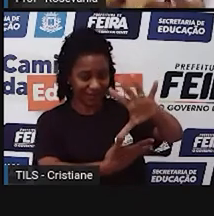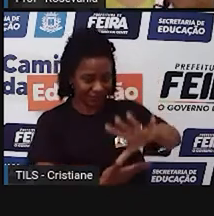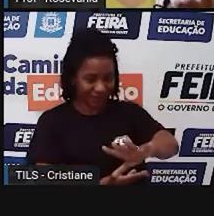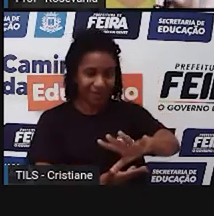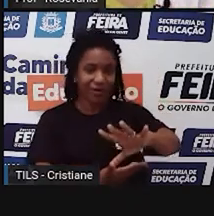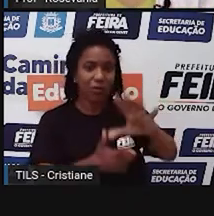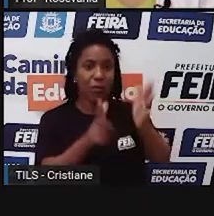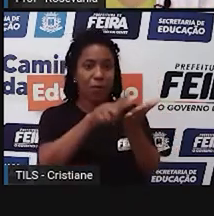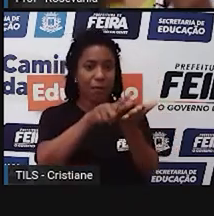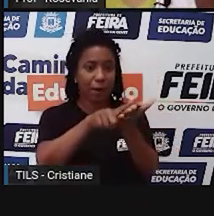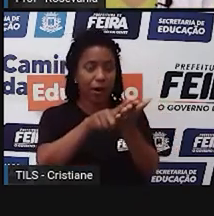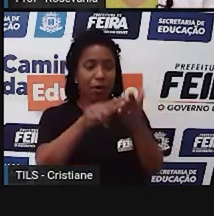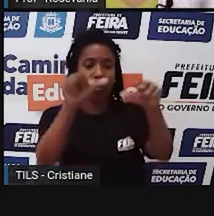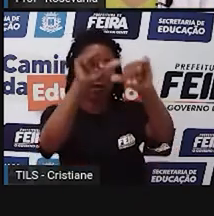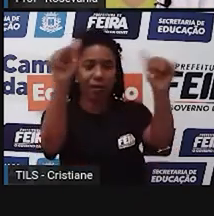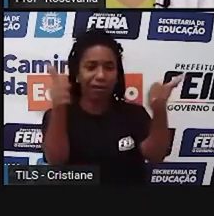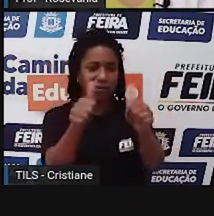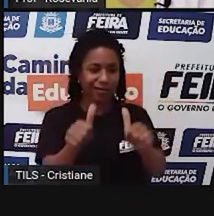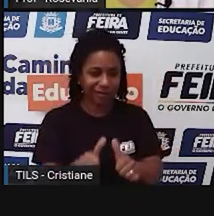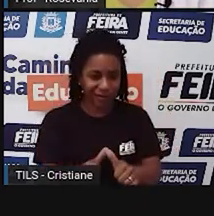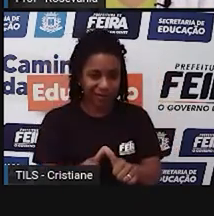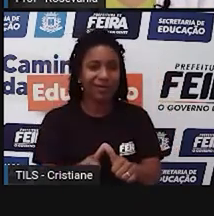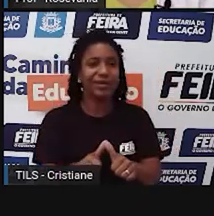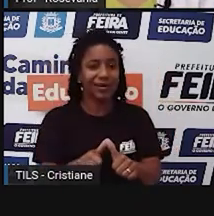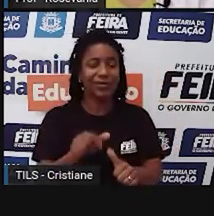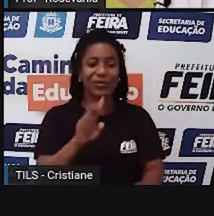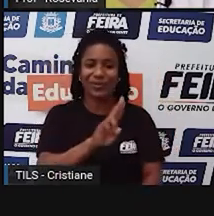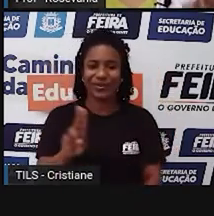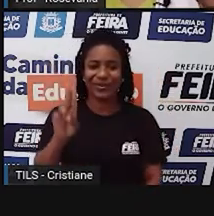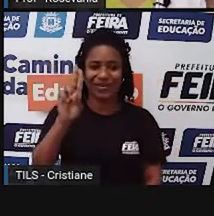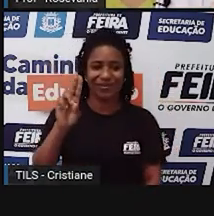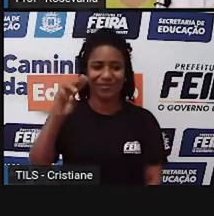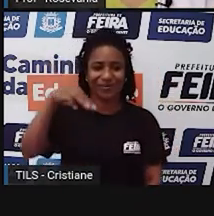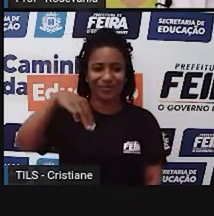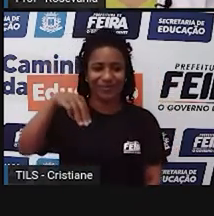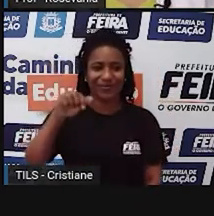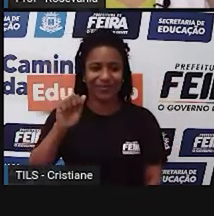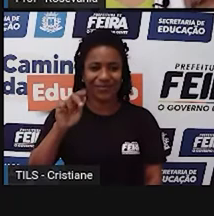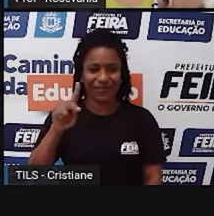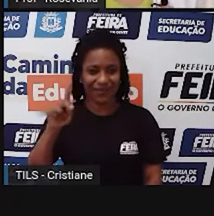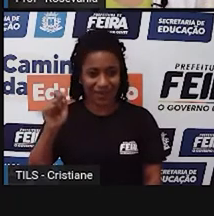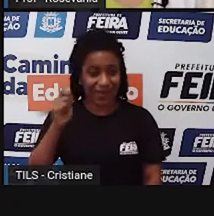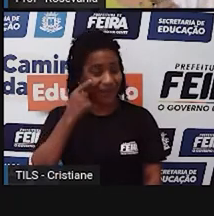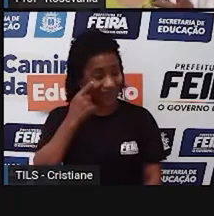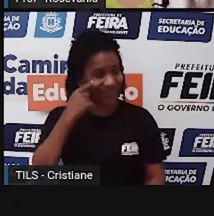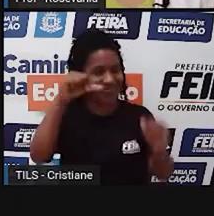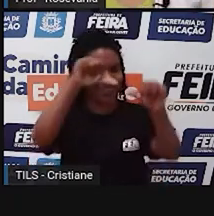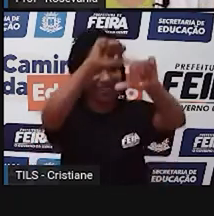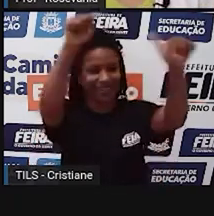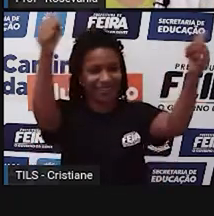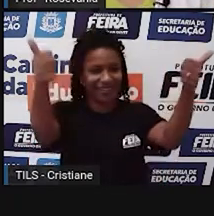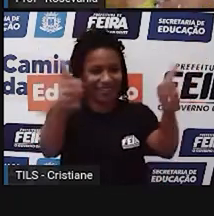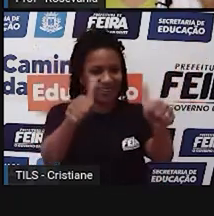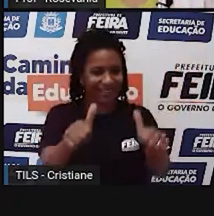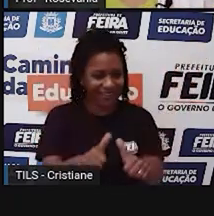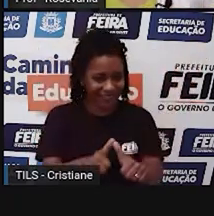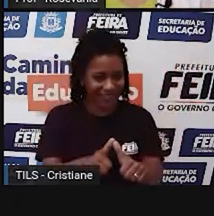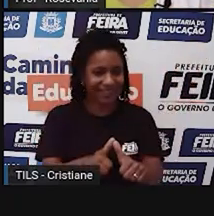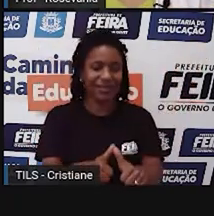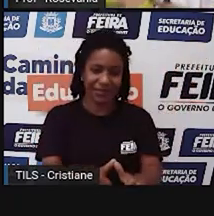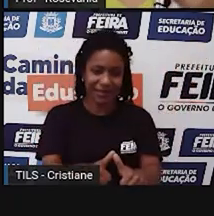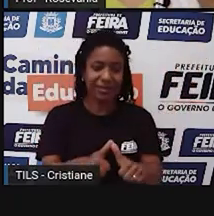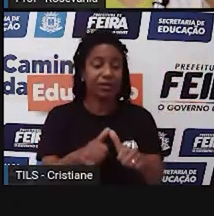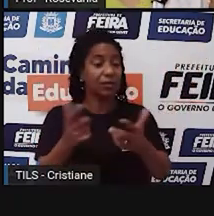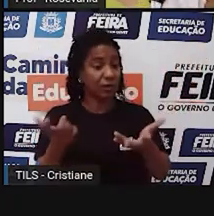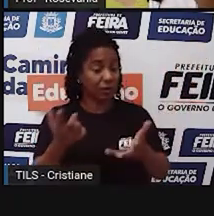geográfico no papel, nós chamamos de mapa. Ele tem lá o desenhozinho, né, dos locais, no caso do estado